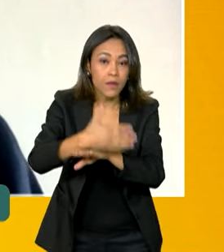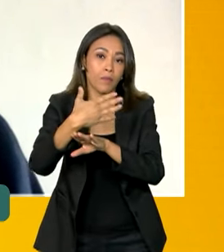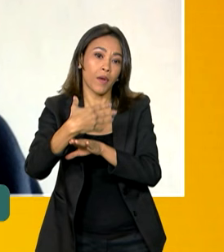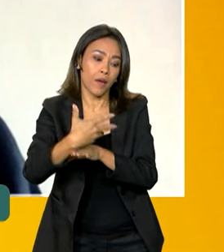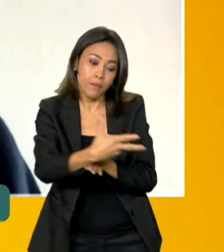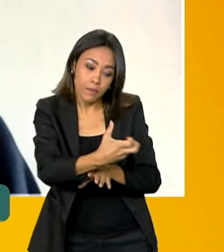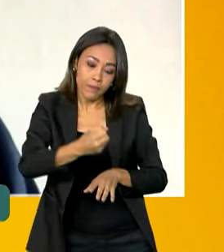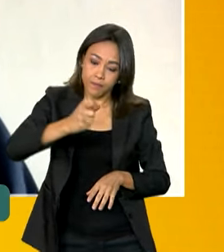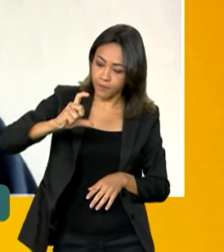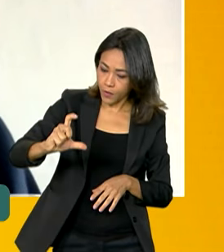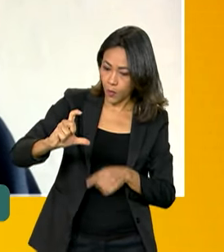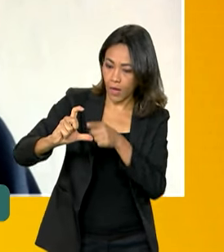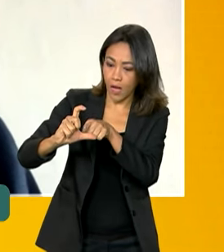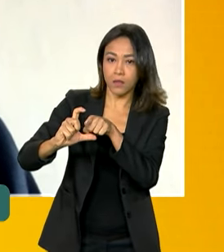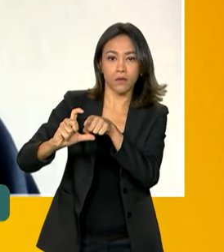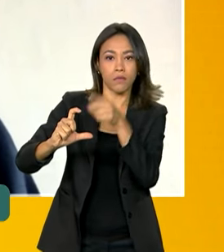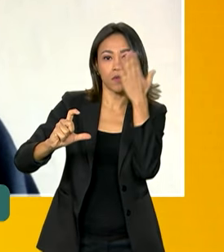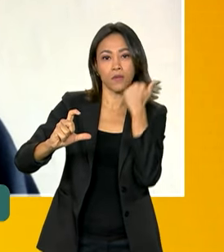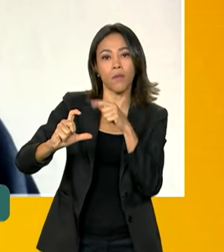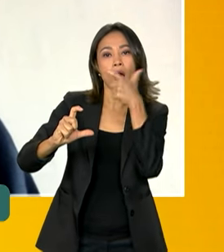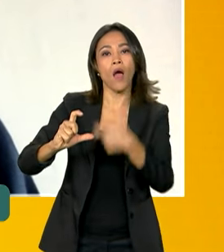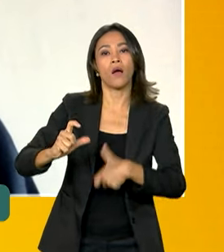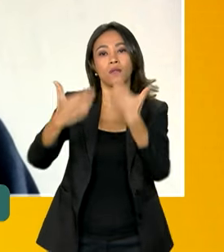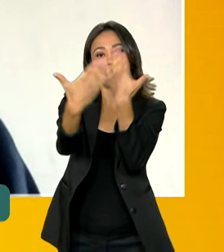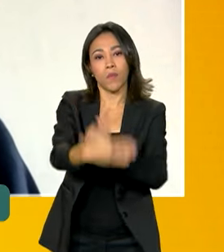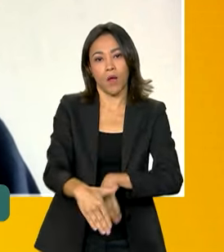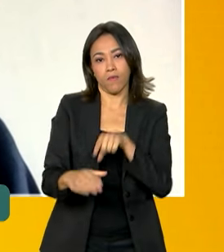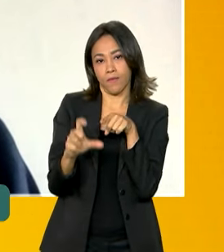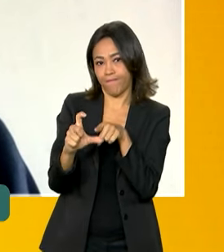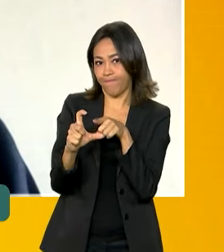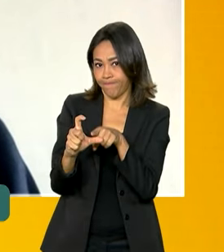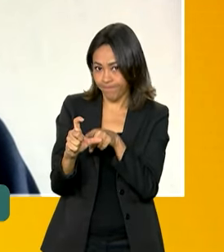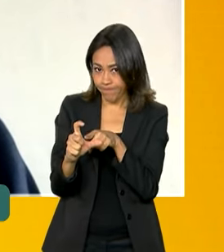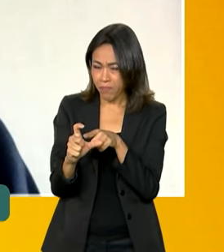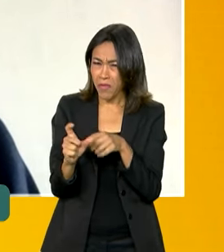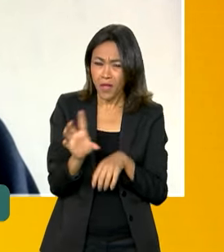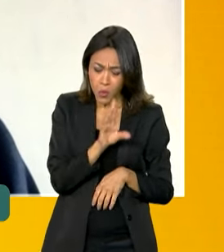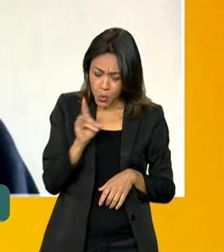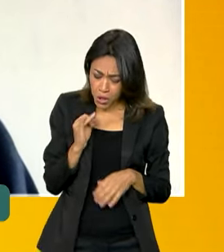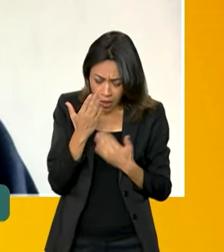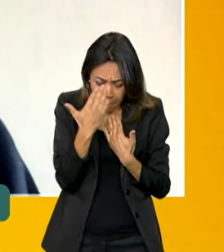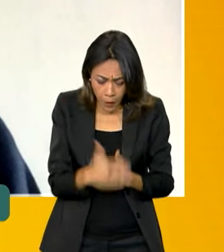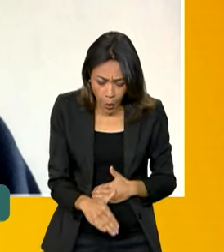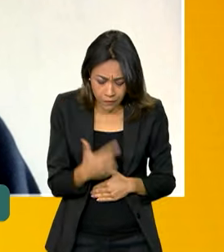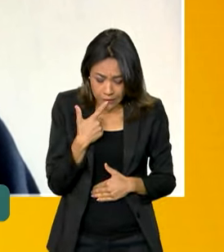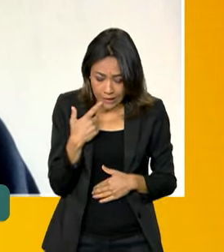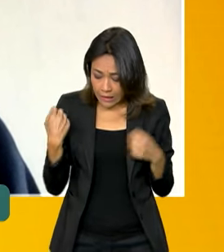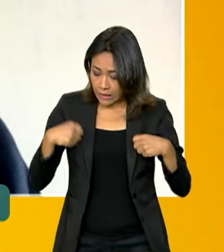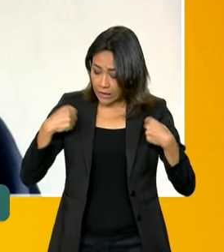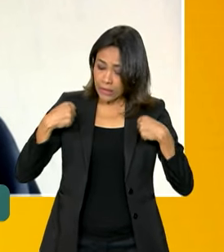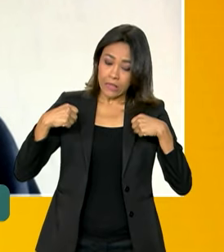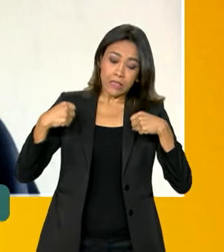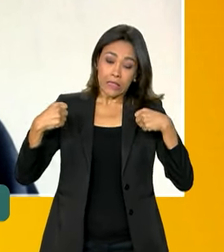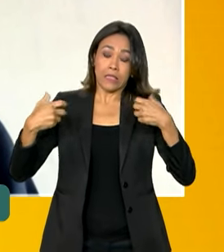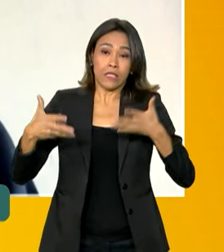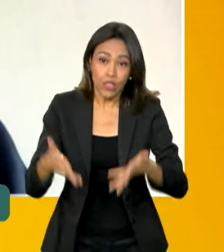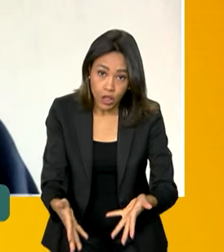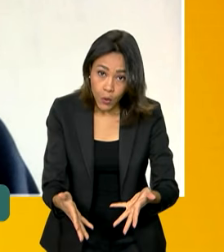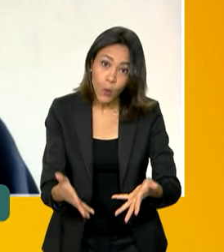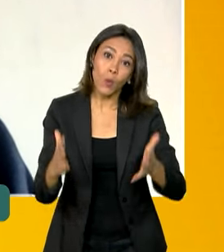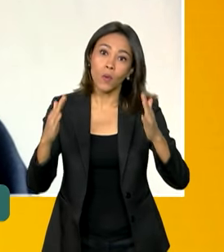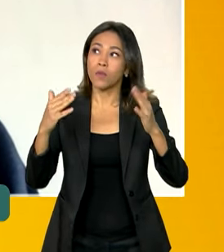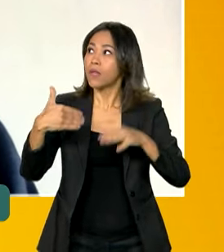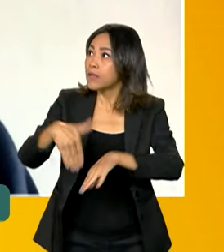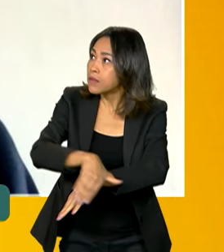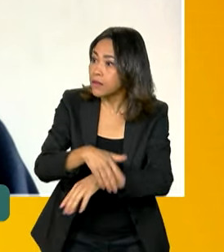Então, ele não é, vamos dizer assim, indispensável na hora da prova. Se o candidato chegar no seu local de prova, na